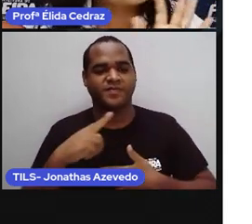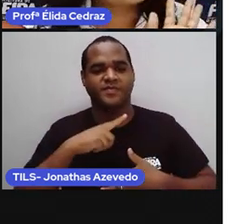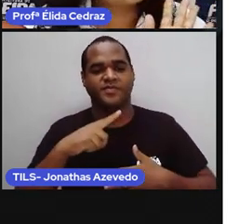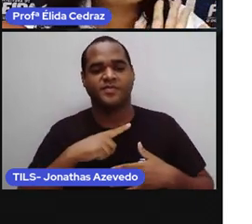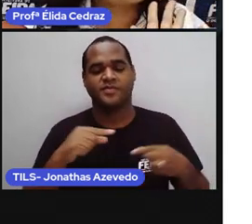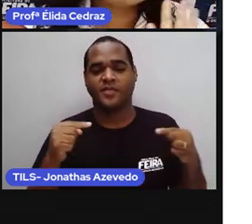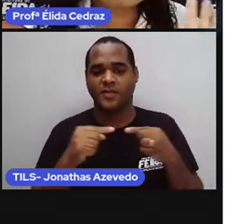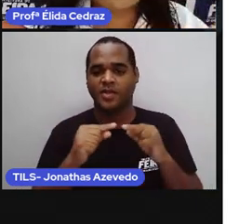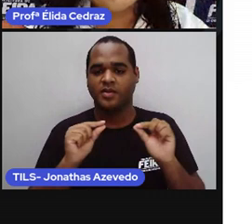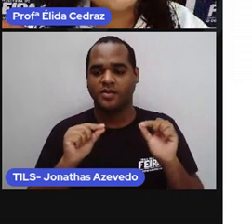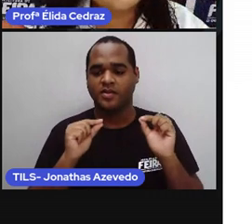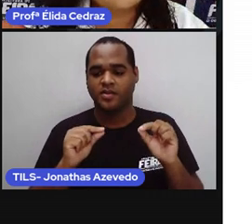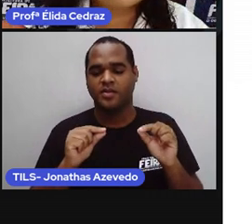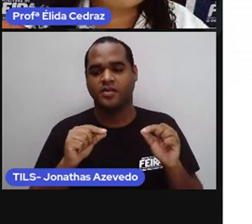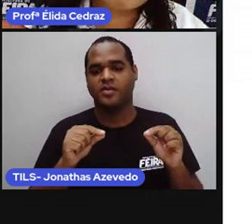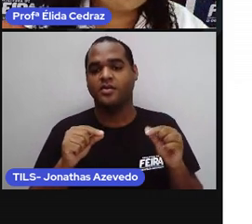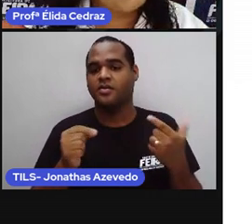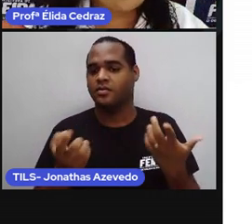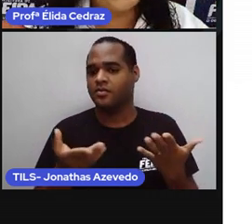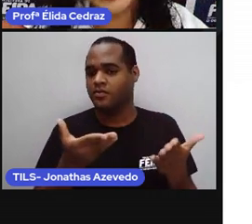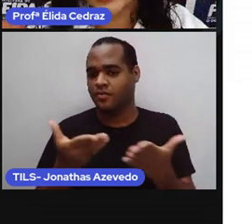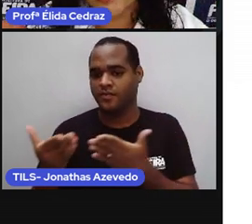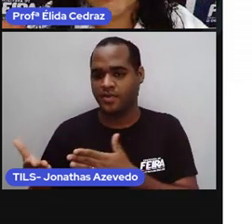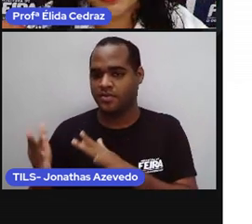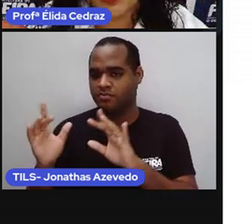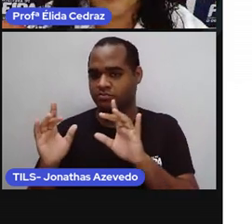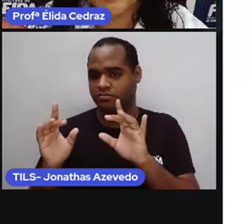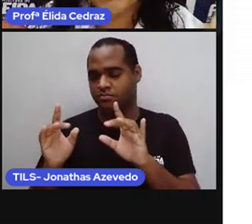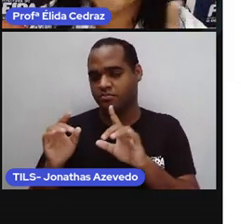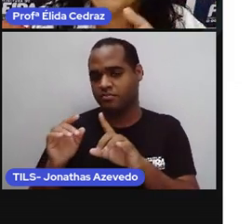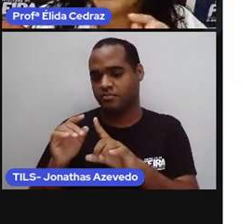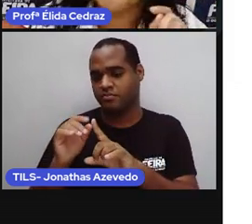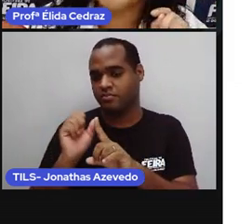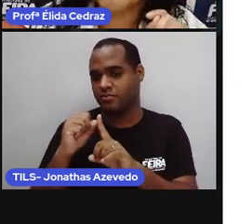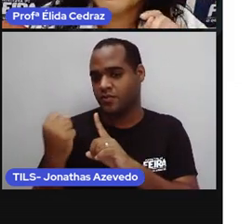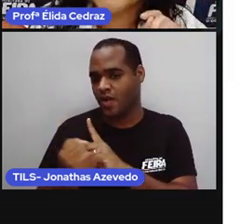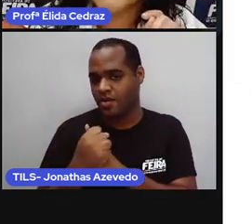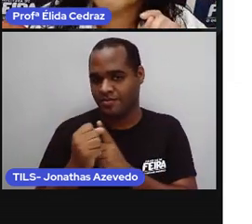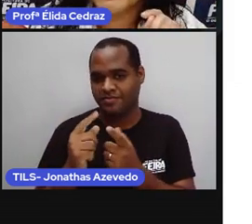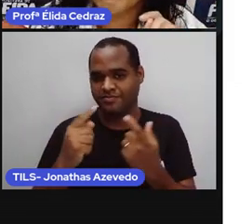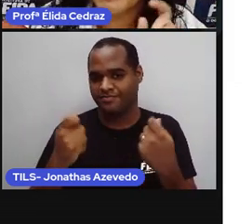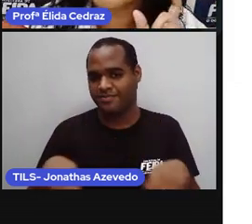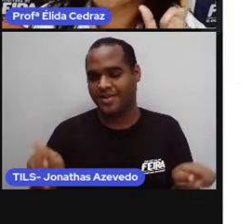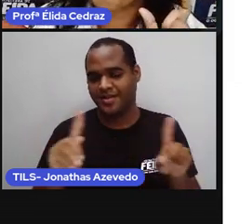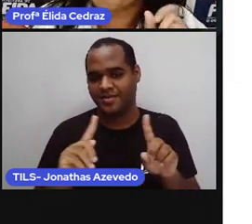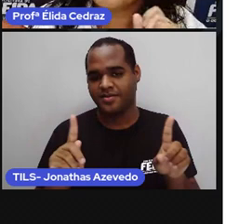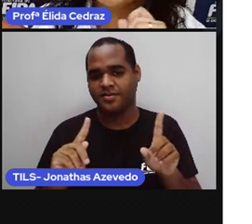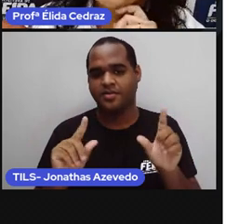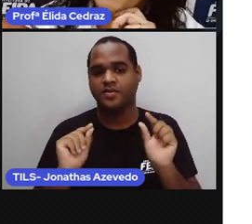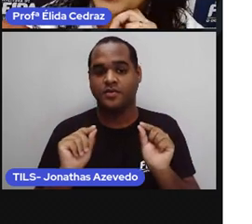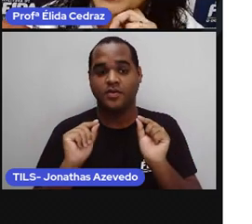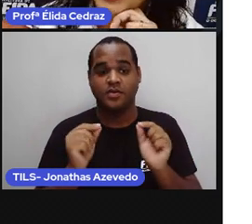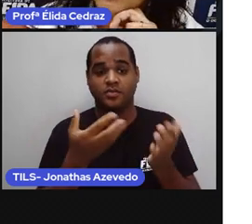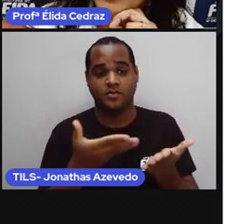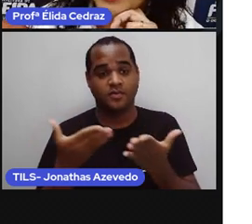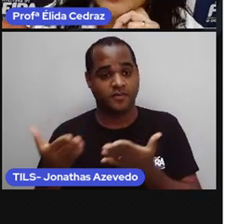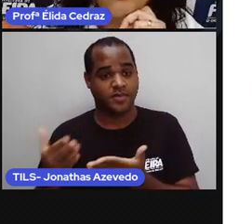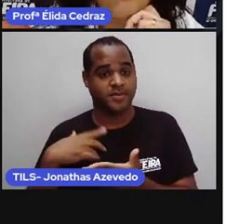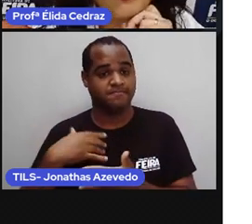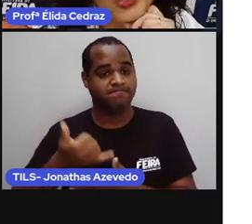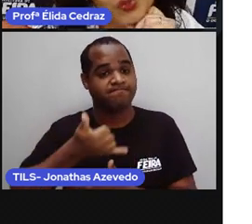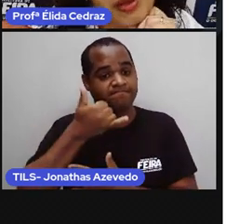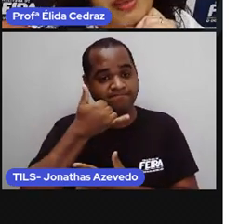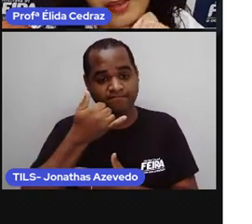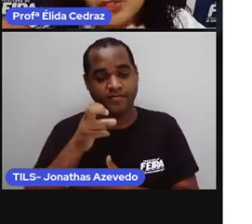que a gente não precisa de papel e envelope. Nós precisamos apenas do celular